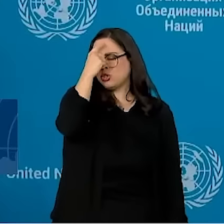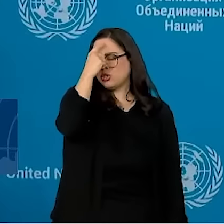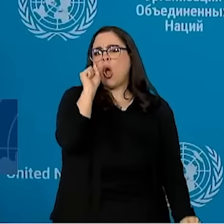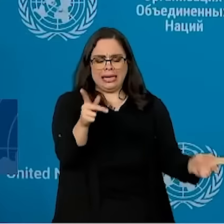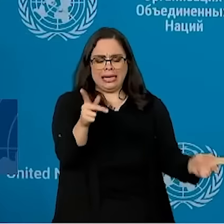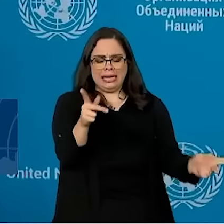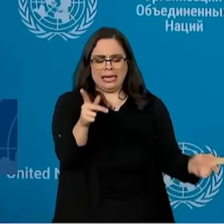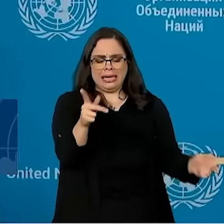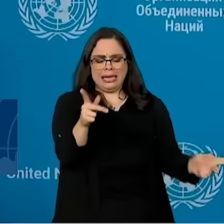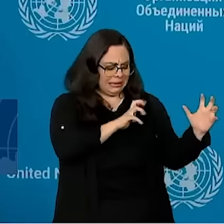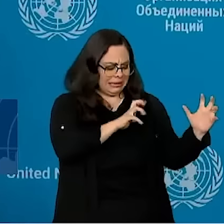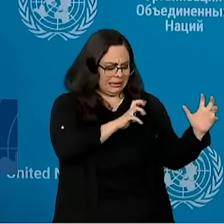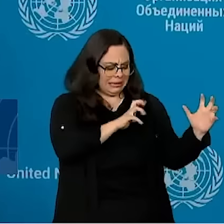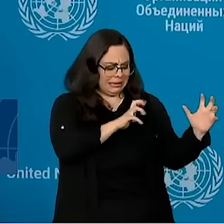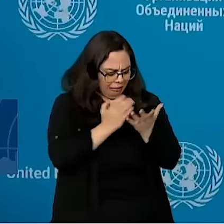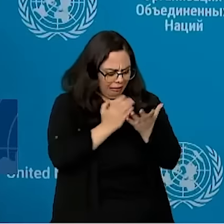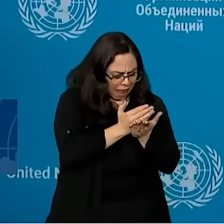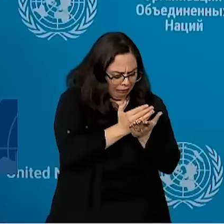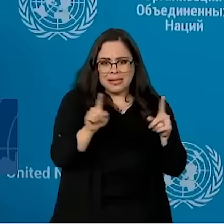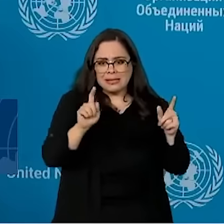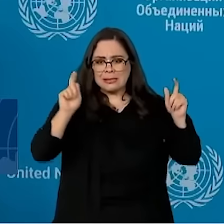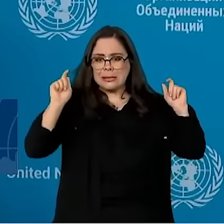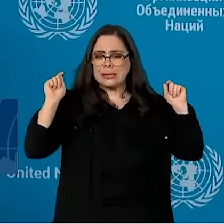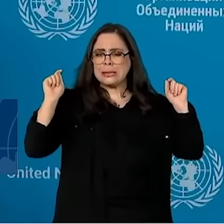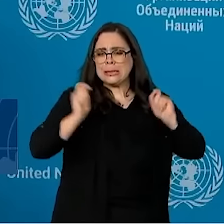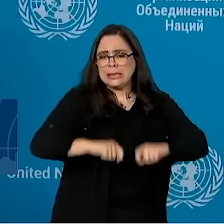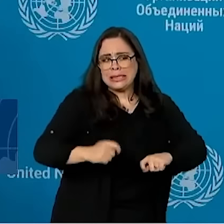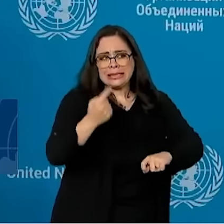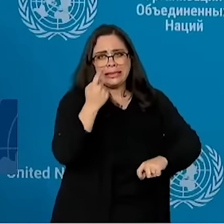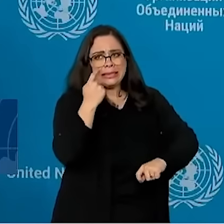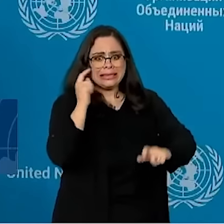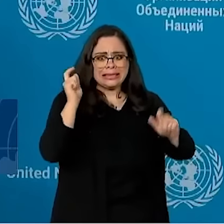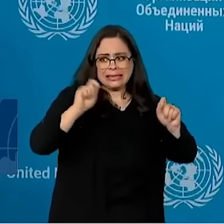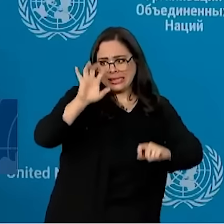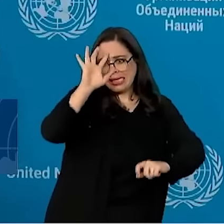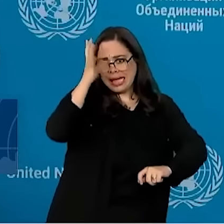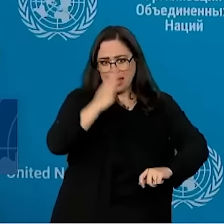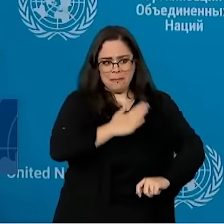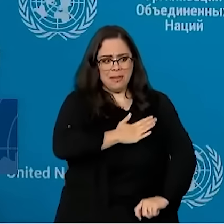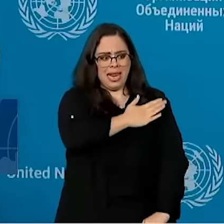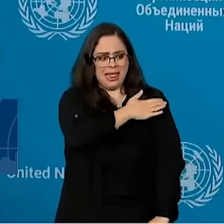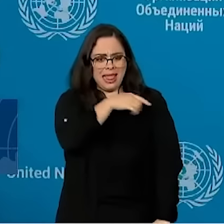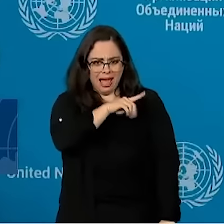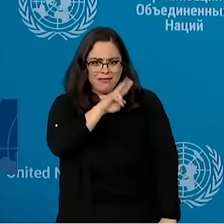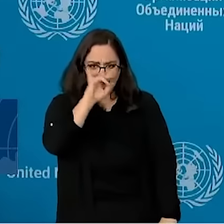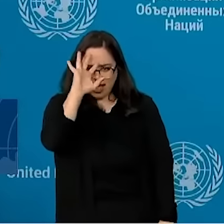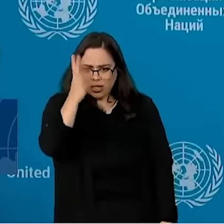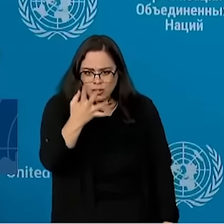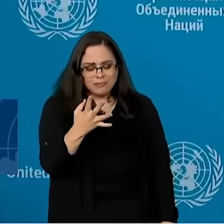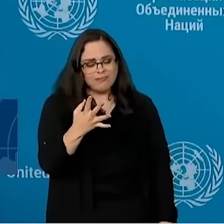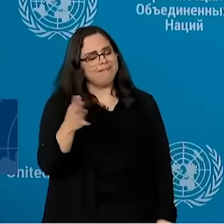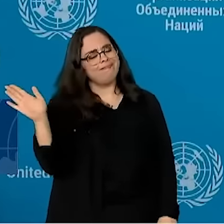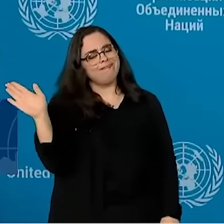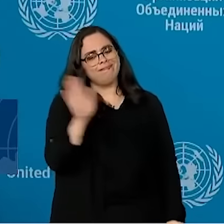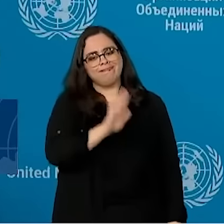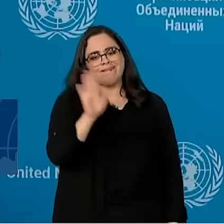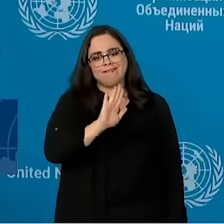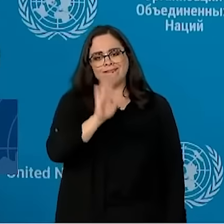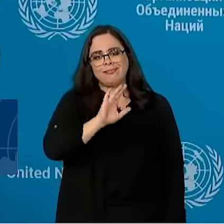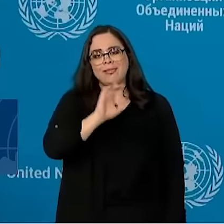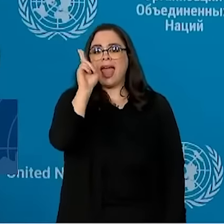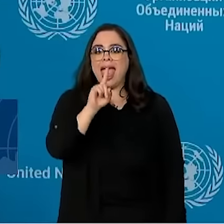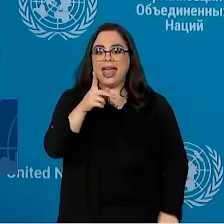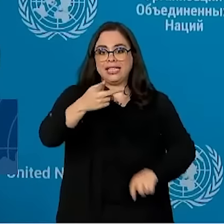não existe nenhuma possibilidade de uma solução militar naquela guerra. É preciso que haja uma